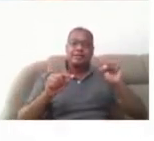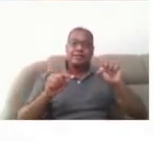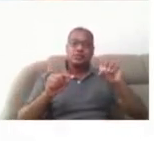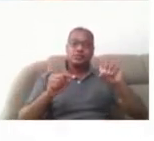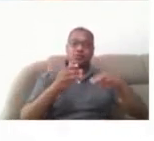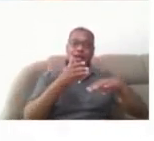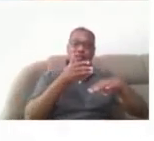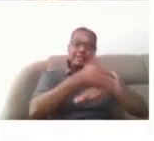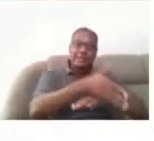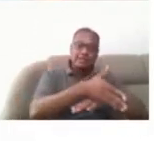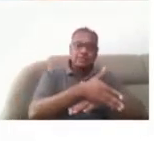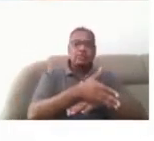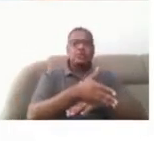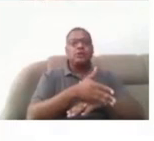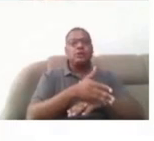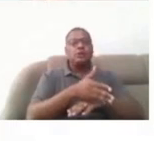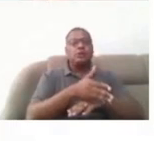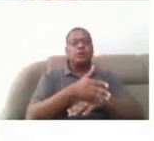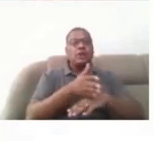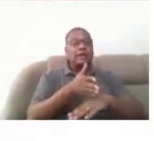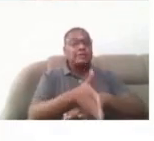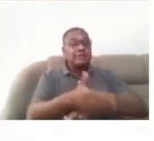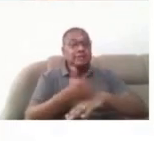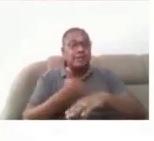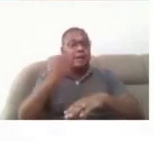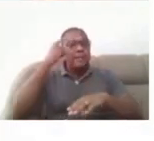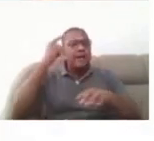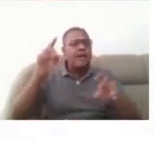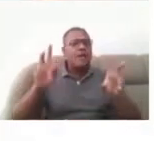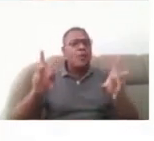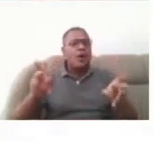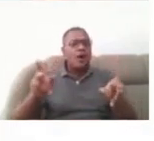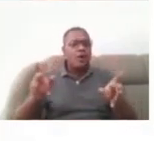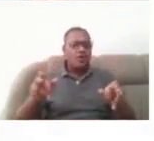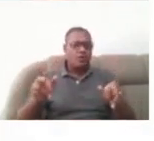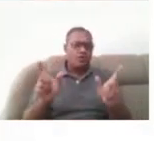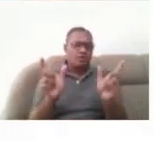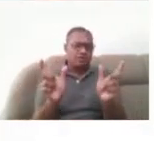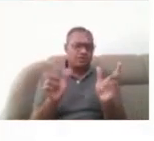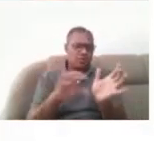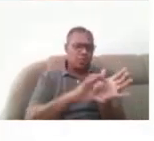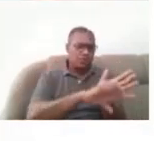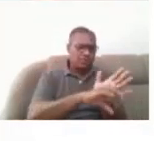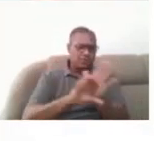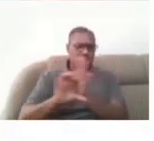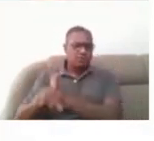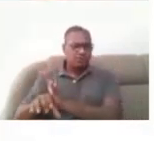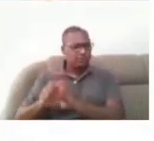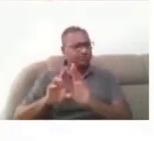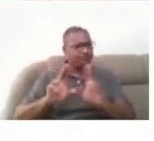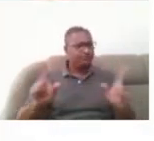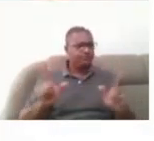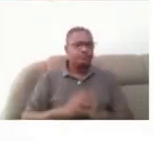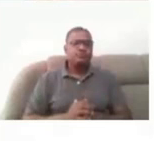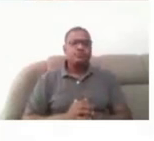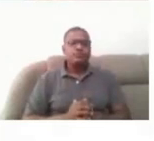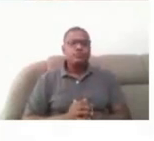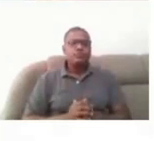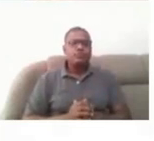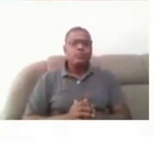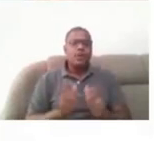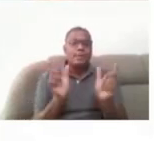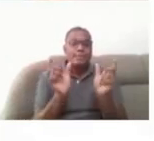como sinônimo, como se fosse igual, né? Então, o primeiro ponto é que essas palavras não